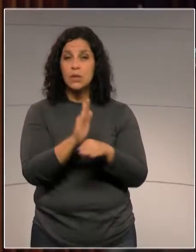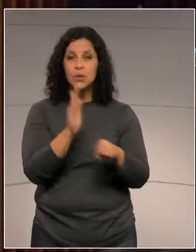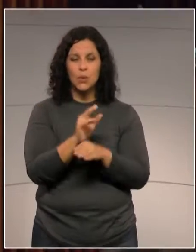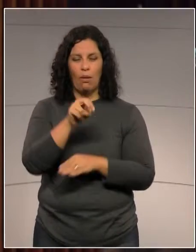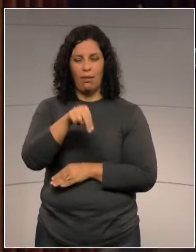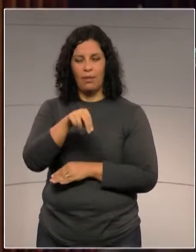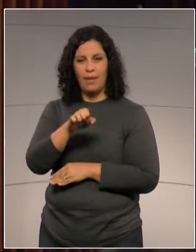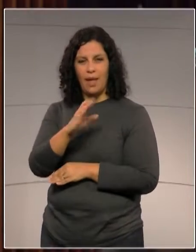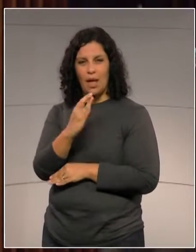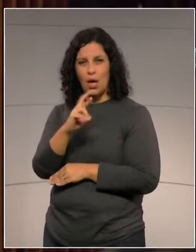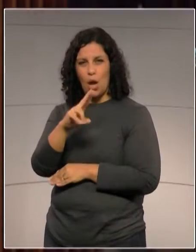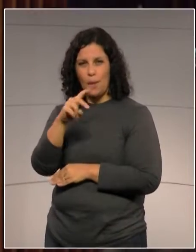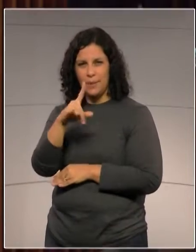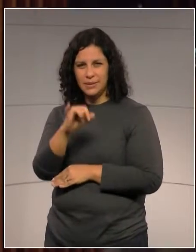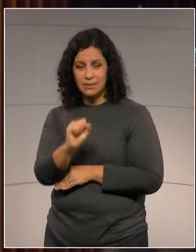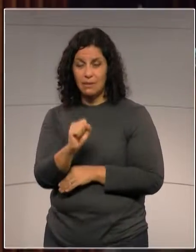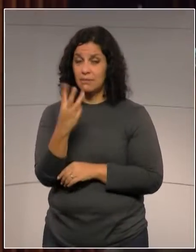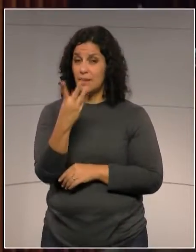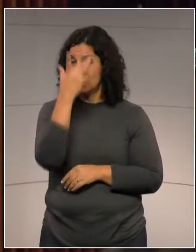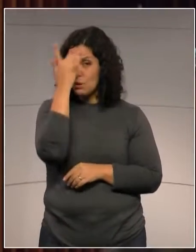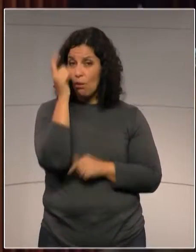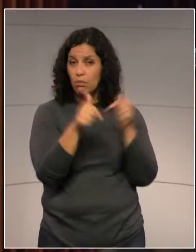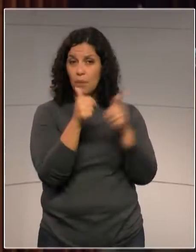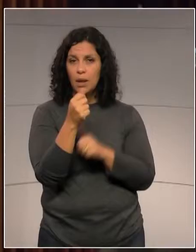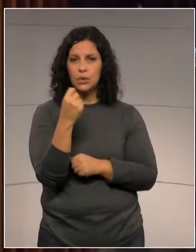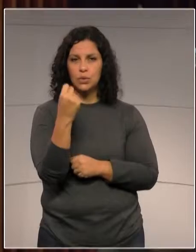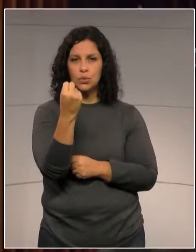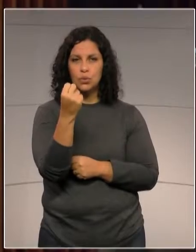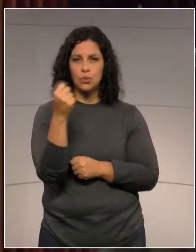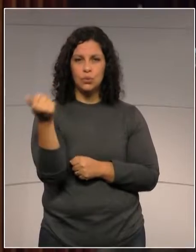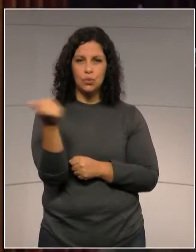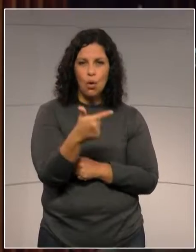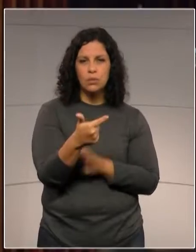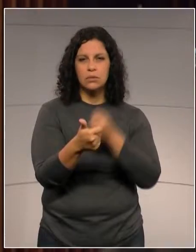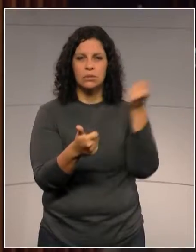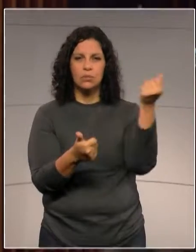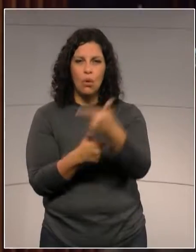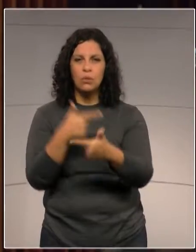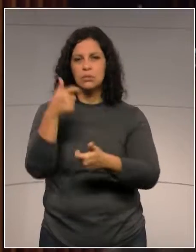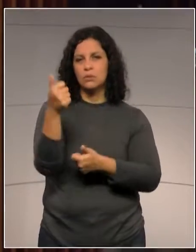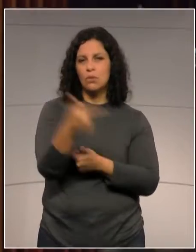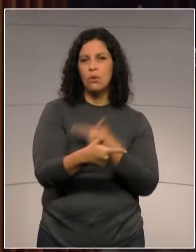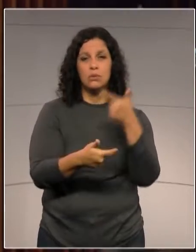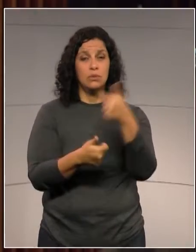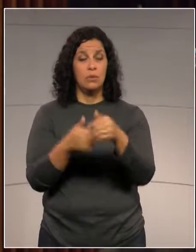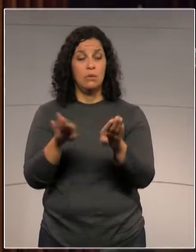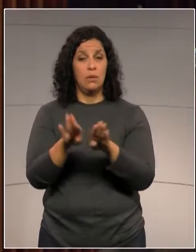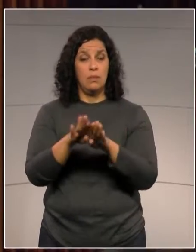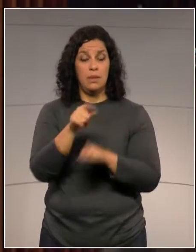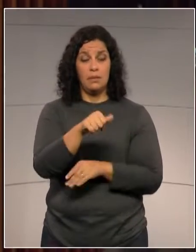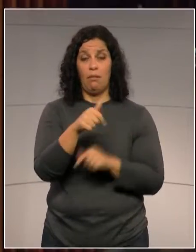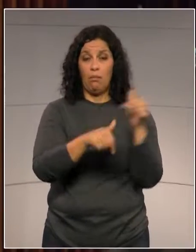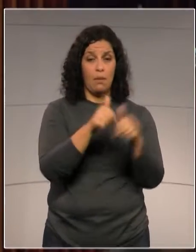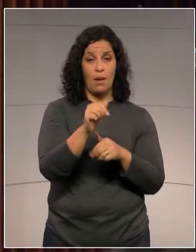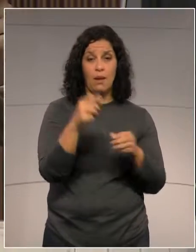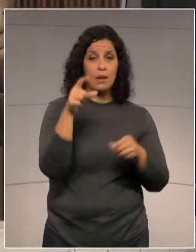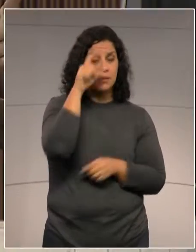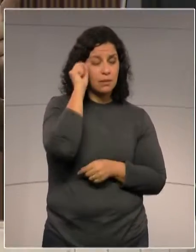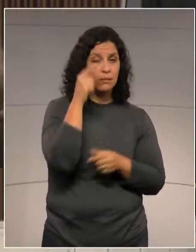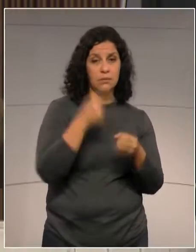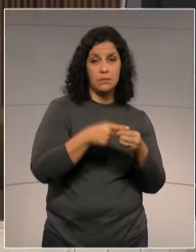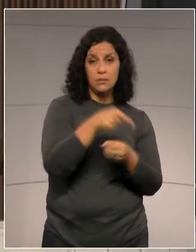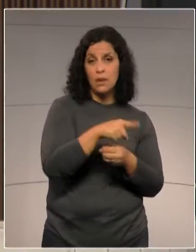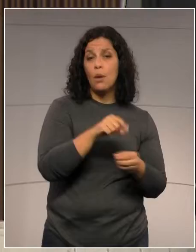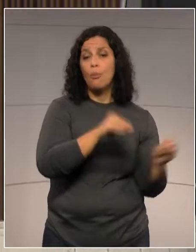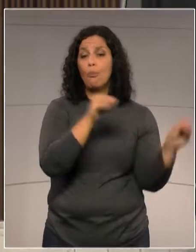com escalas de 12 horas. E, quando não estão em escala em Guarapuava, sendo direcionados para outras cidades